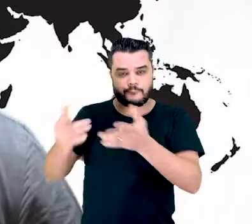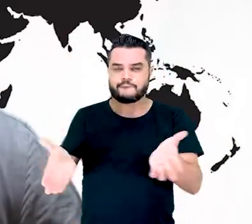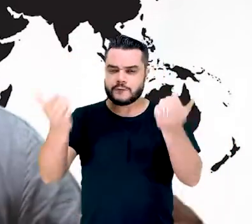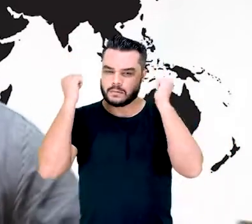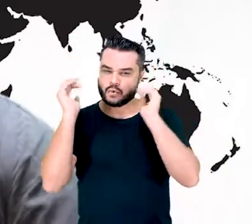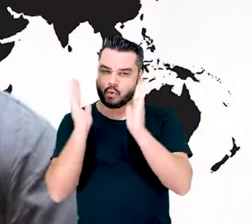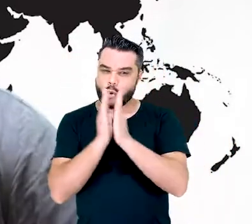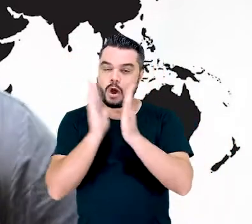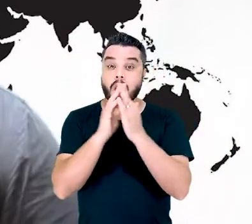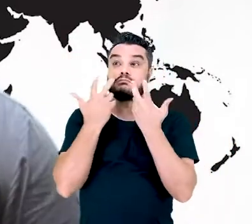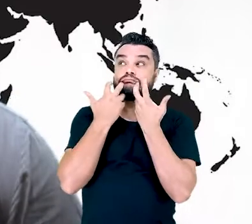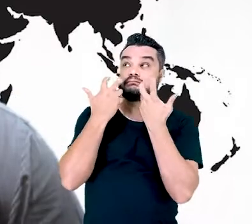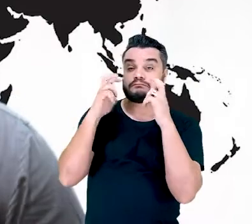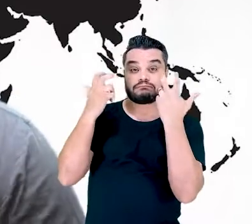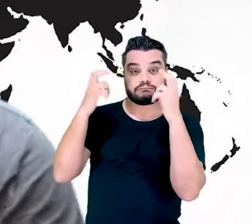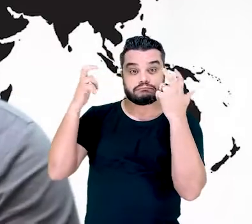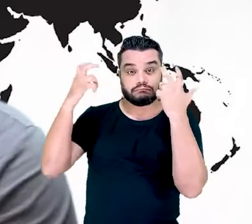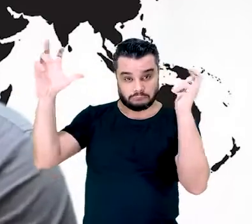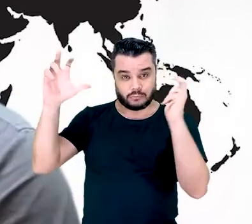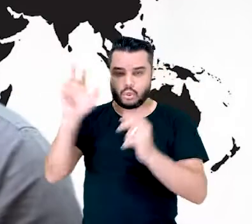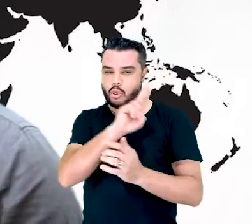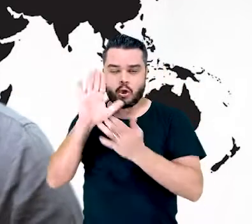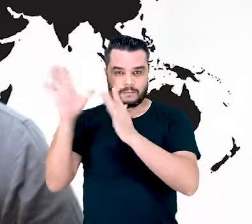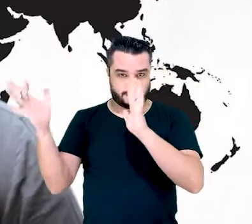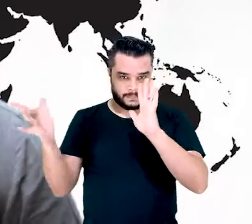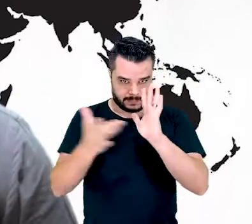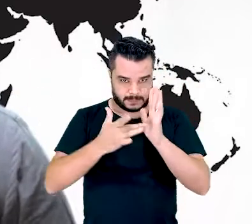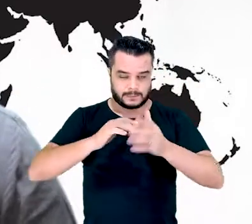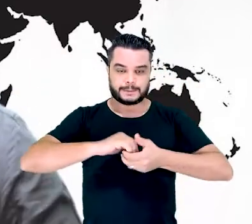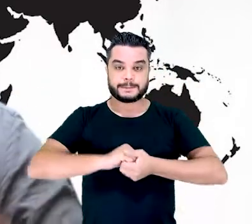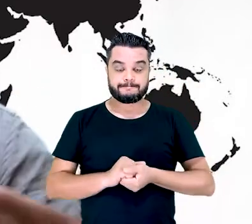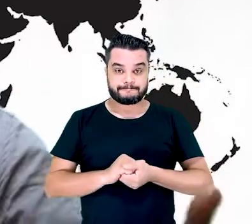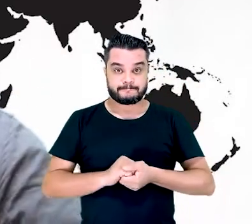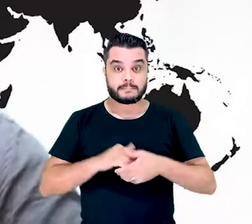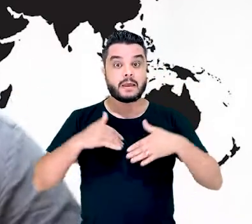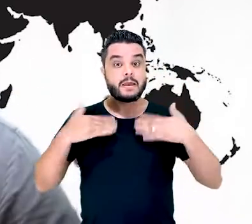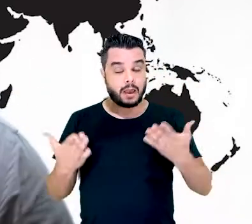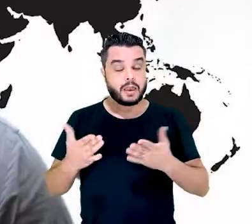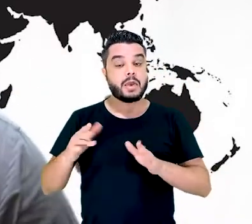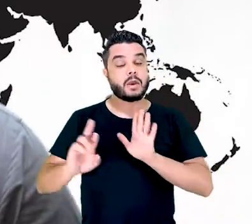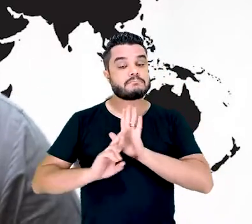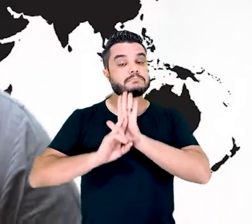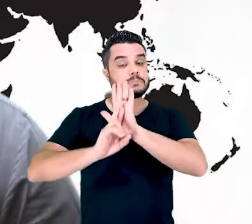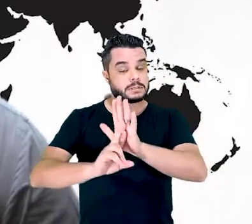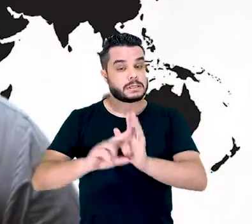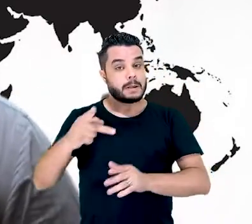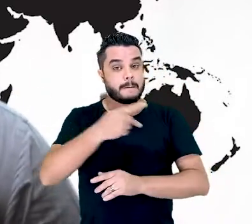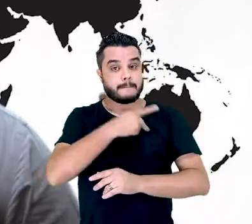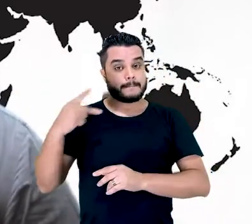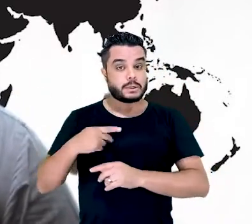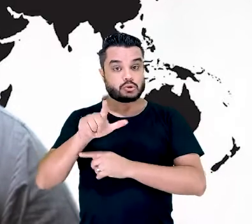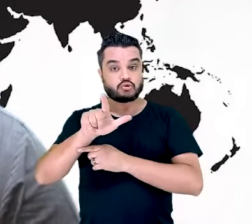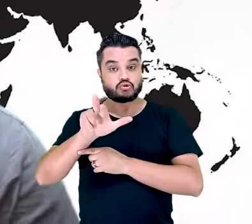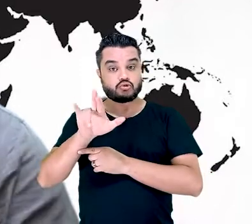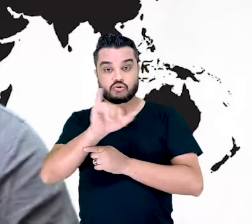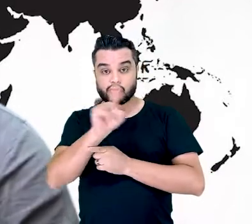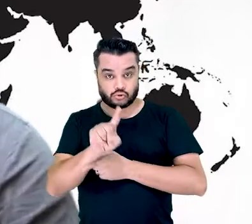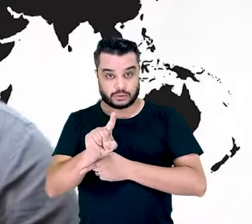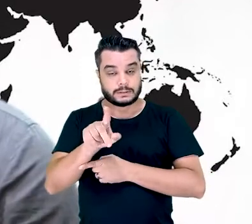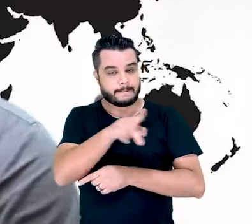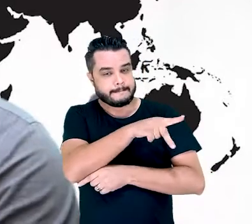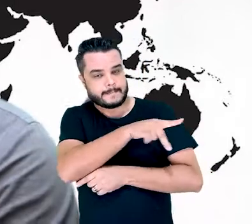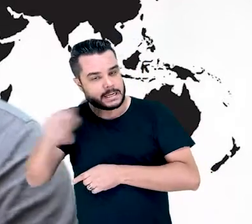orar, vamos clamar por essas nações no nome do Senhor Jesus. E em nome do pastor Luiz Fernandes Bergamin,